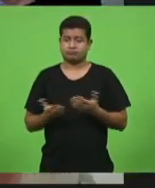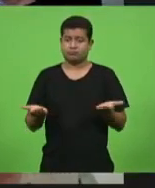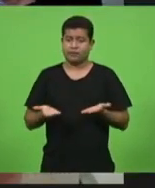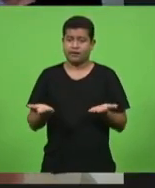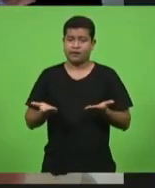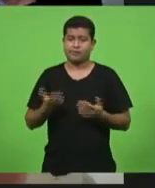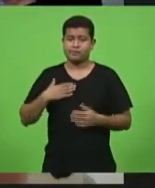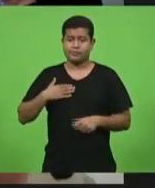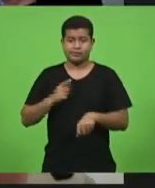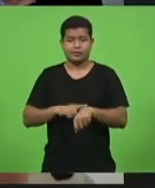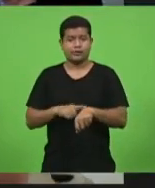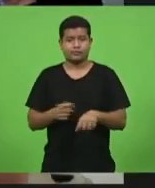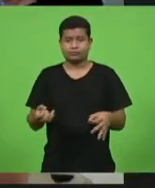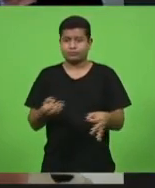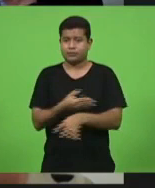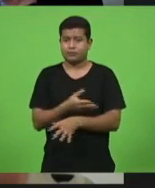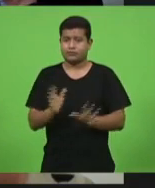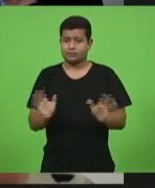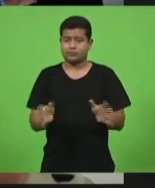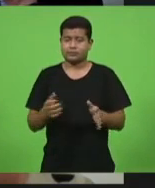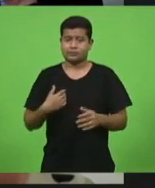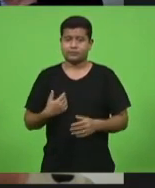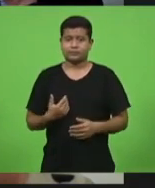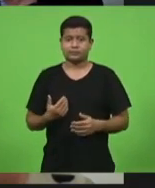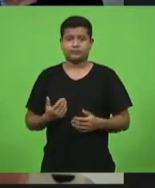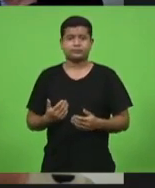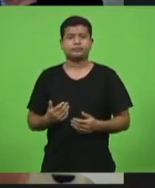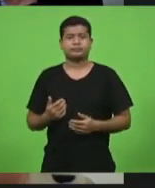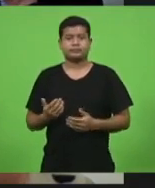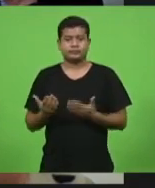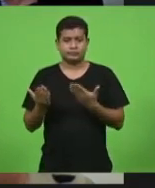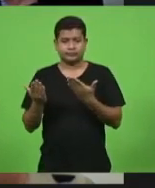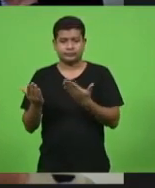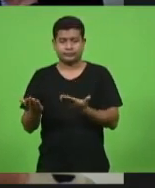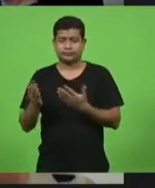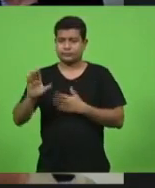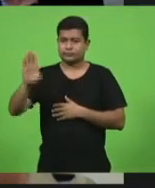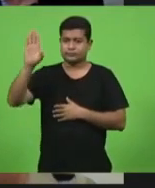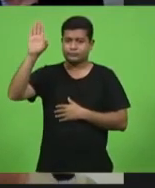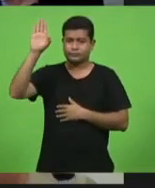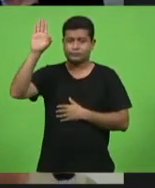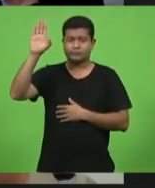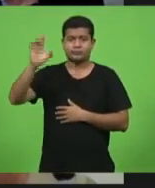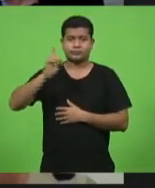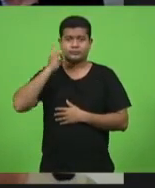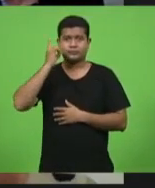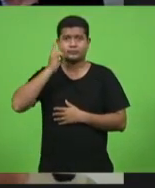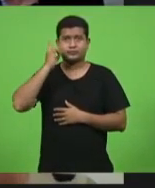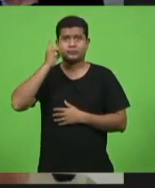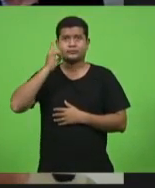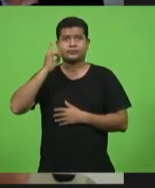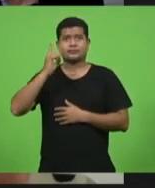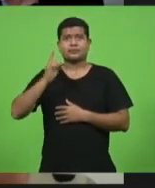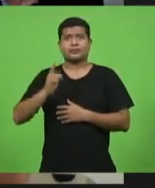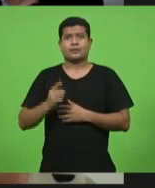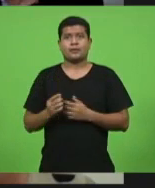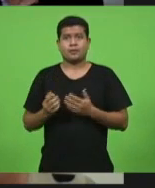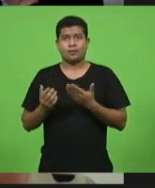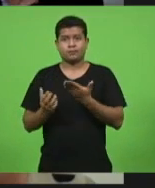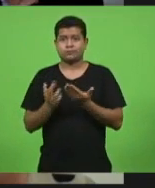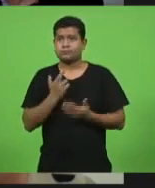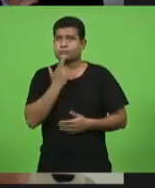meu tempo está sendo dutado. A presidência concede dois minutos para a parte do deputado. Concedido, deputado. Só queria cumprimentá-lo pelo seu